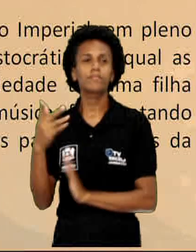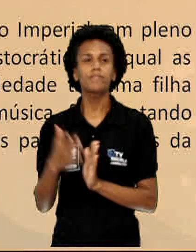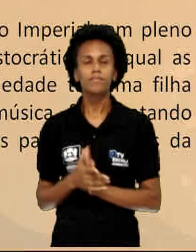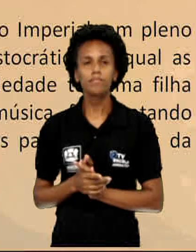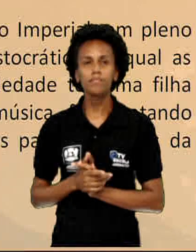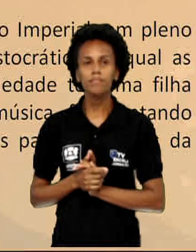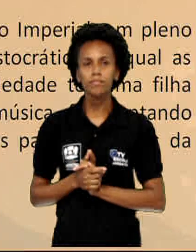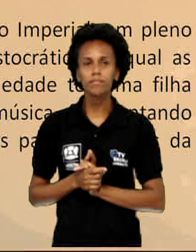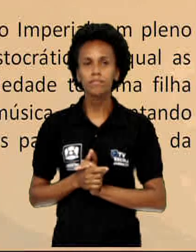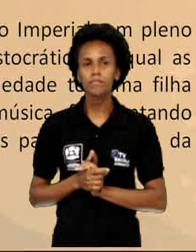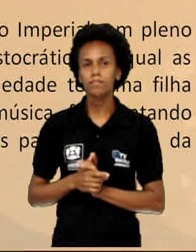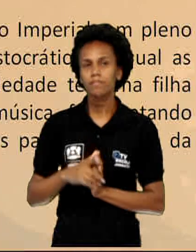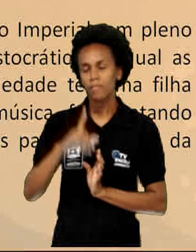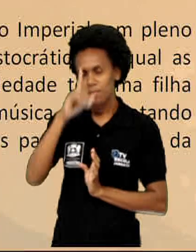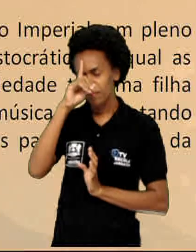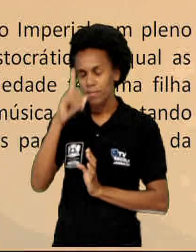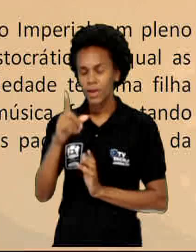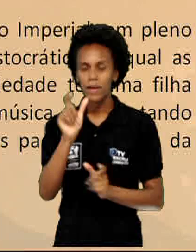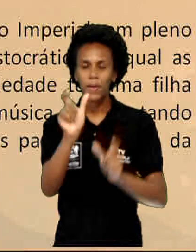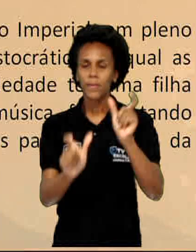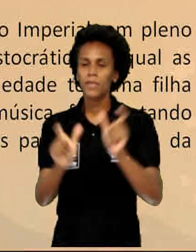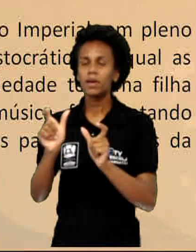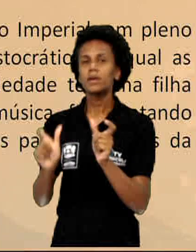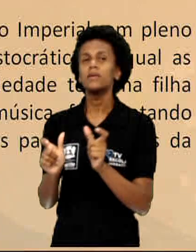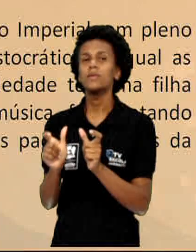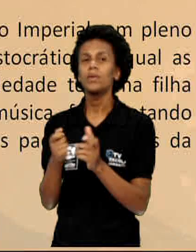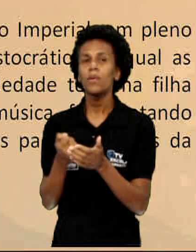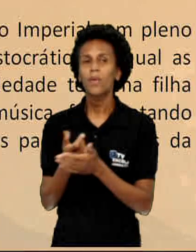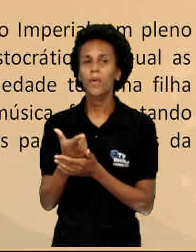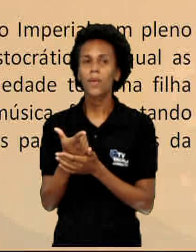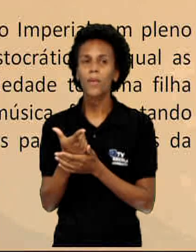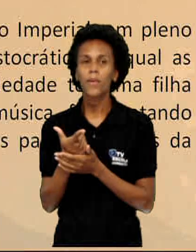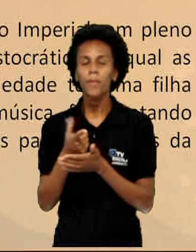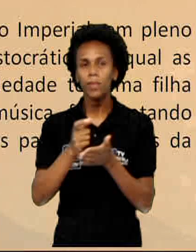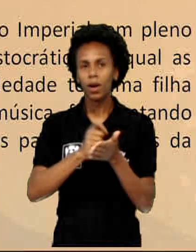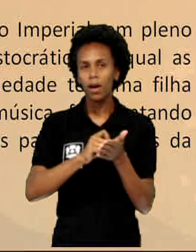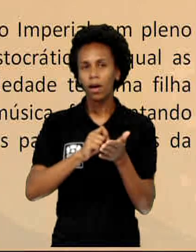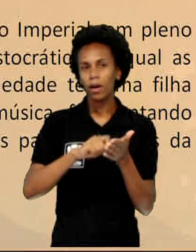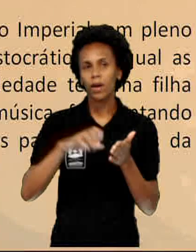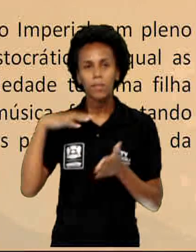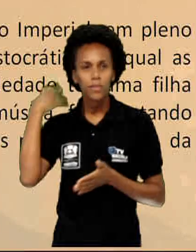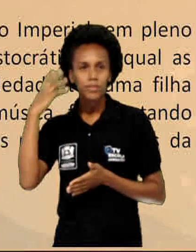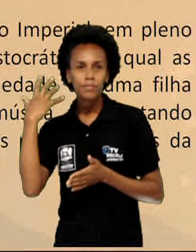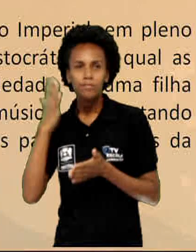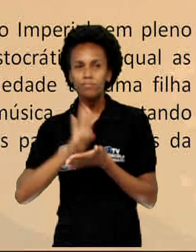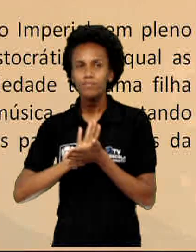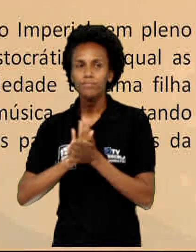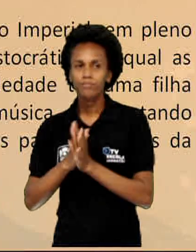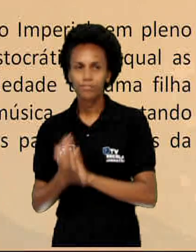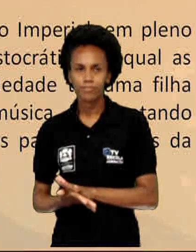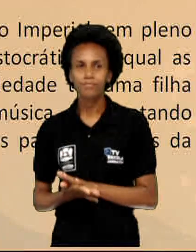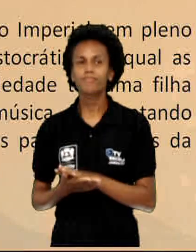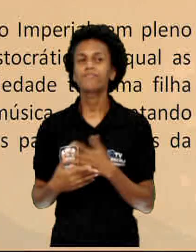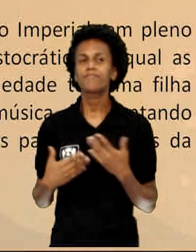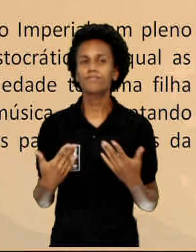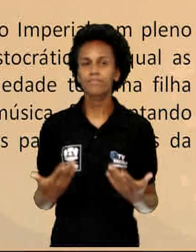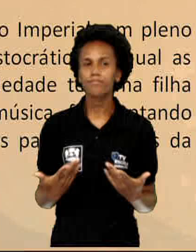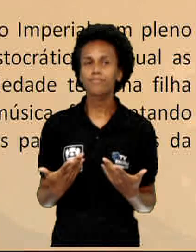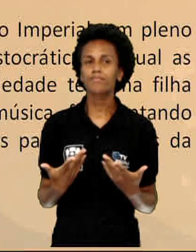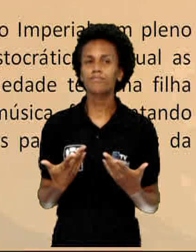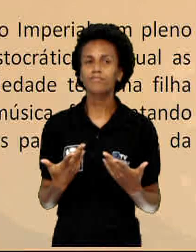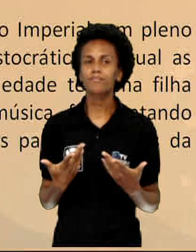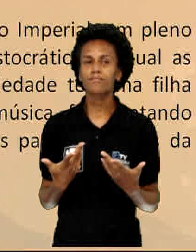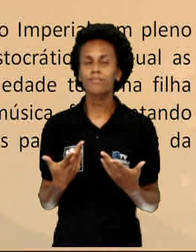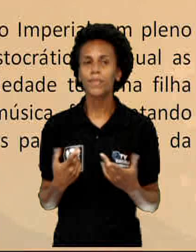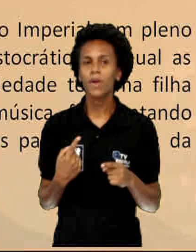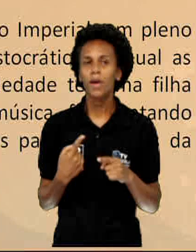comprarem suas músicas e destruírem. Pode-se imaginar o desconforto de um ilustre militar do